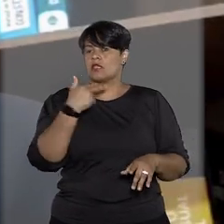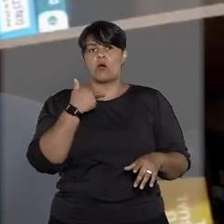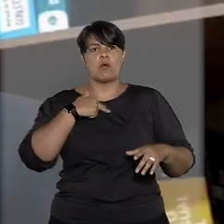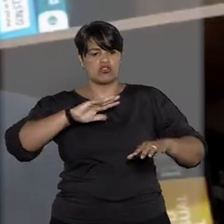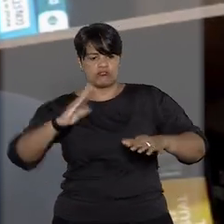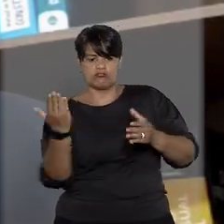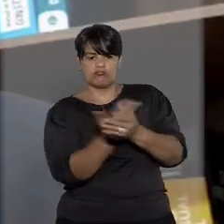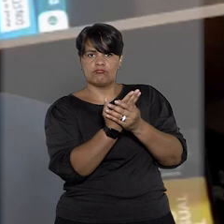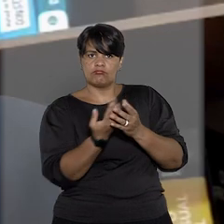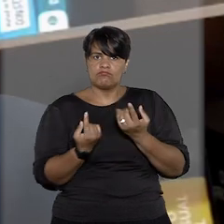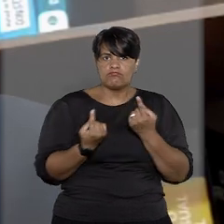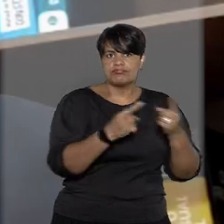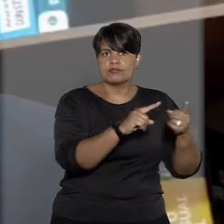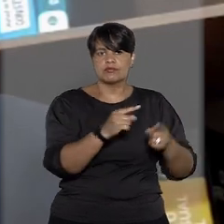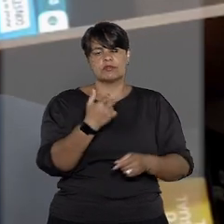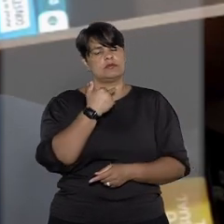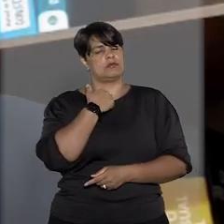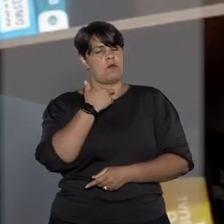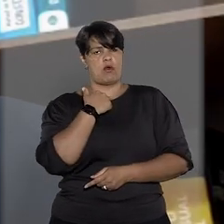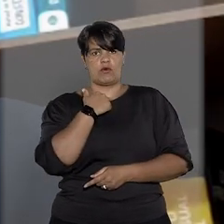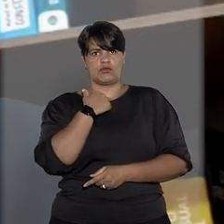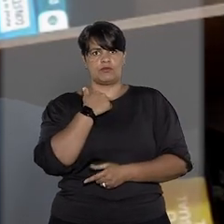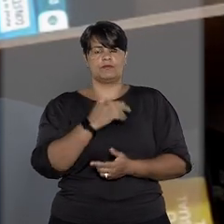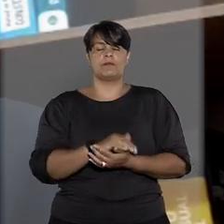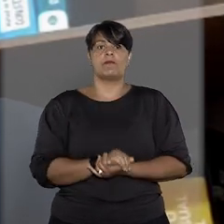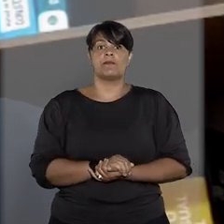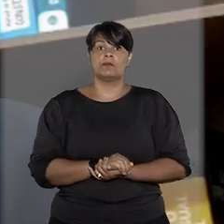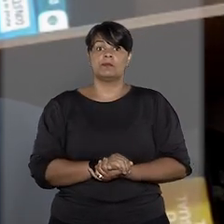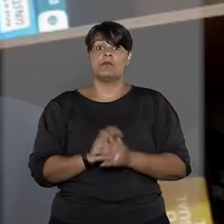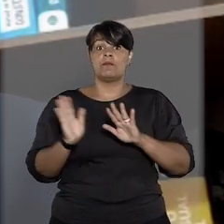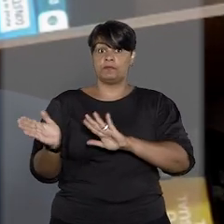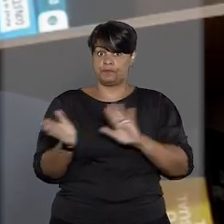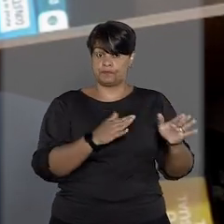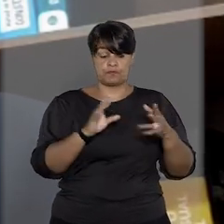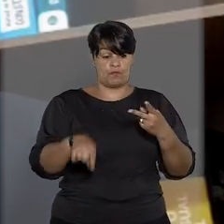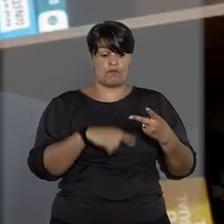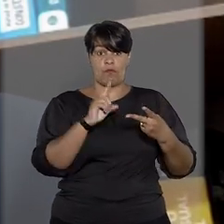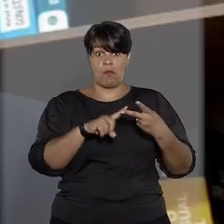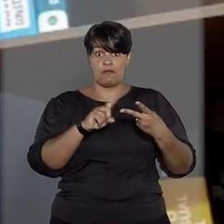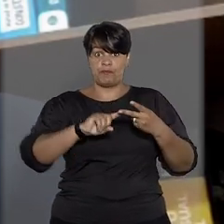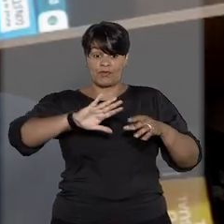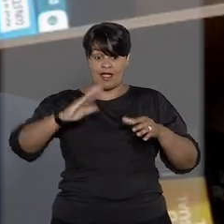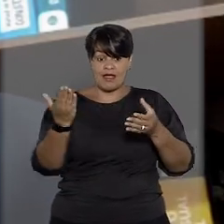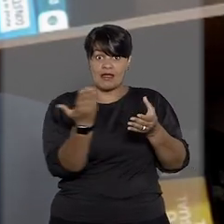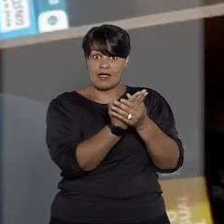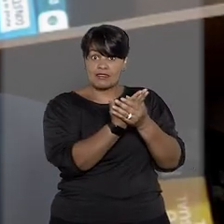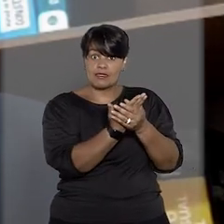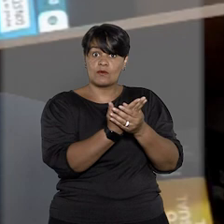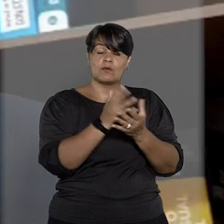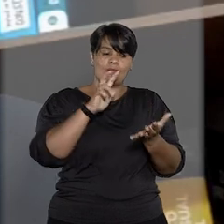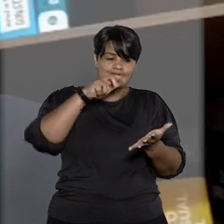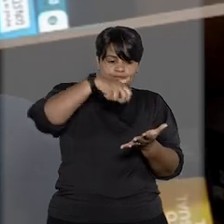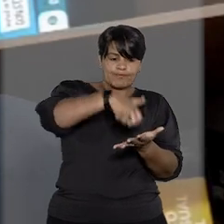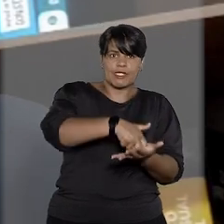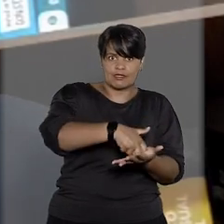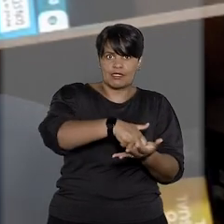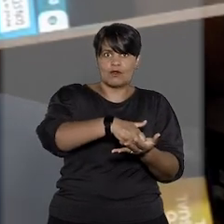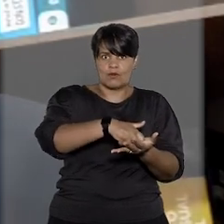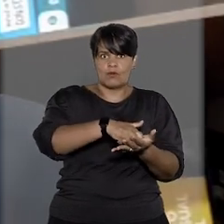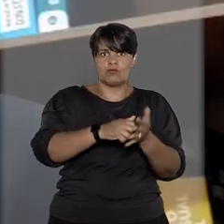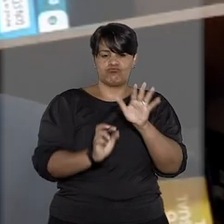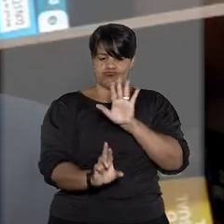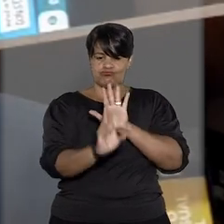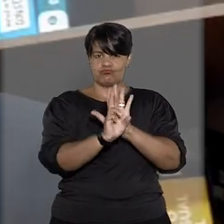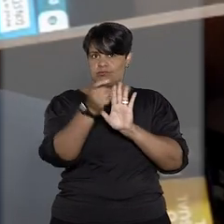não poderia oferecer a denúncia em questão dessa ameaça. Nas ações penais incondicionada à